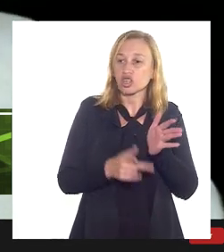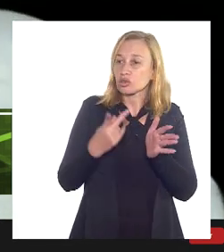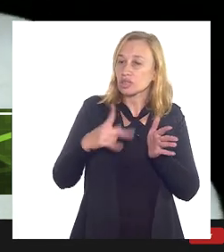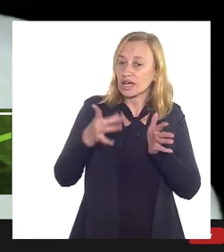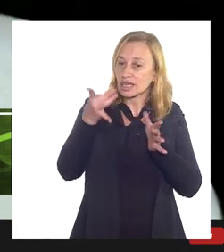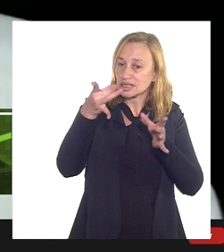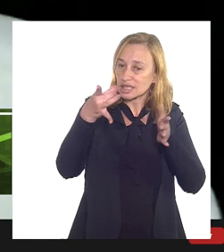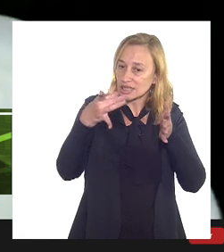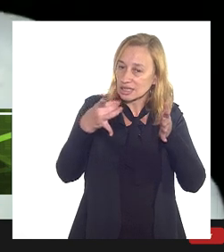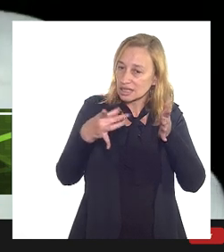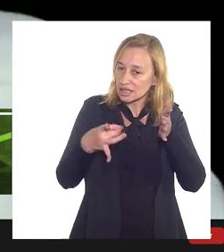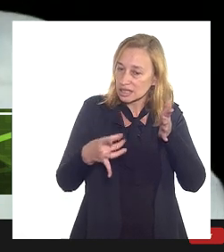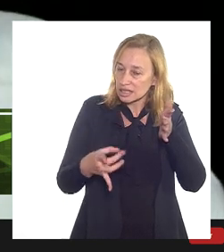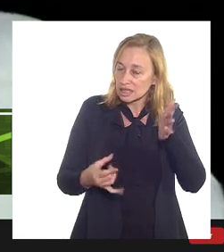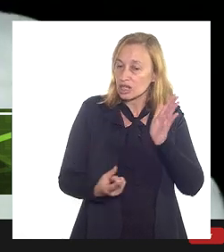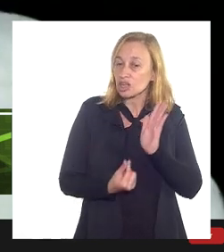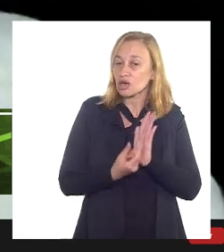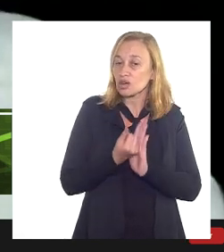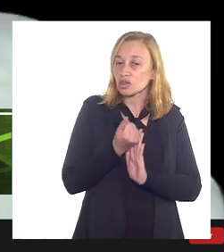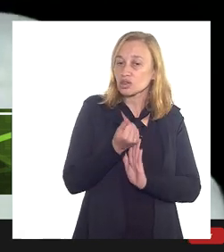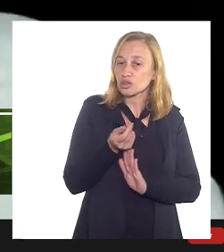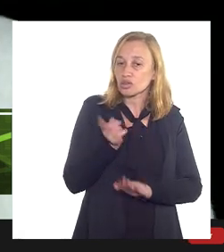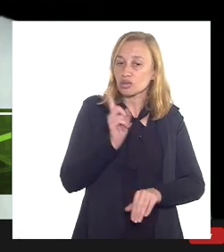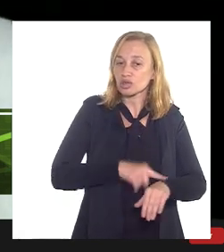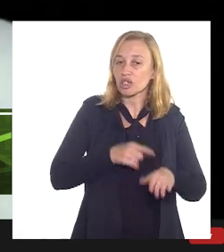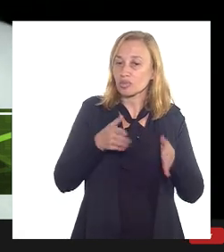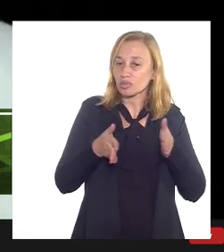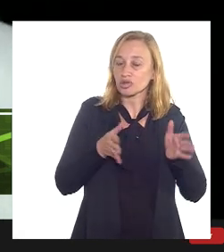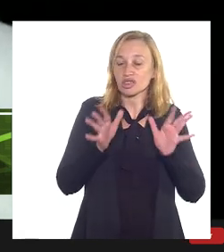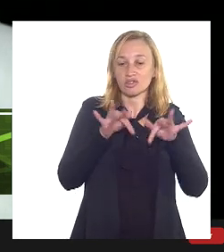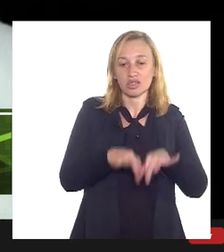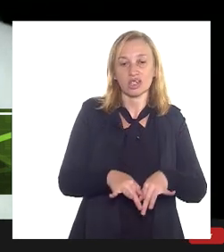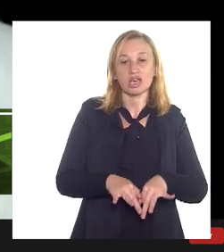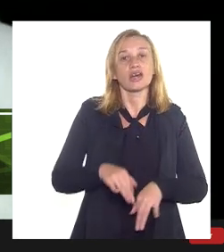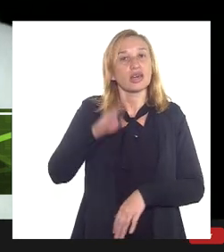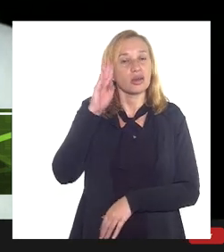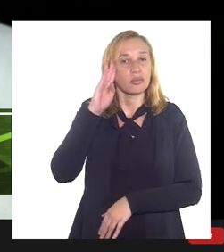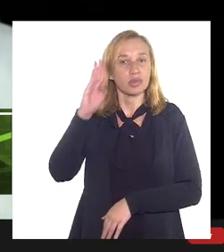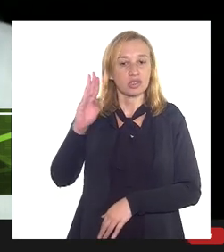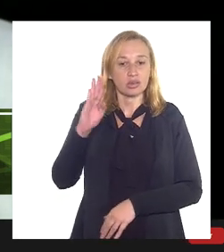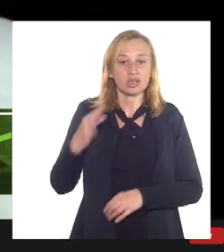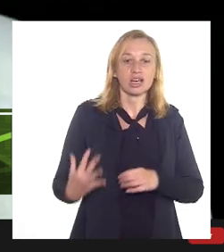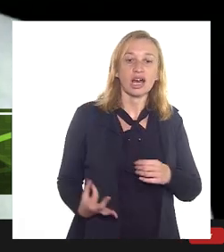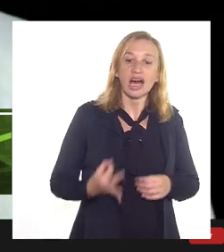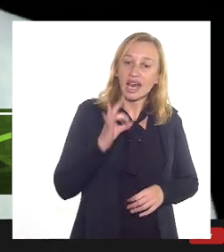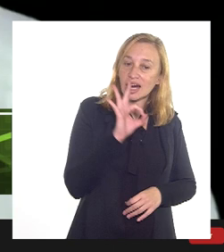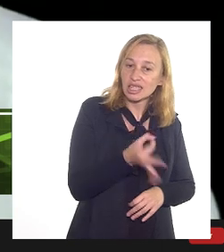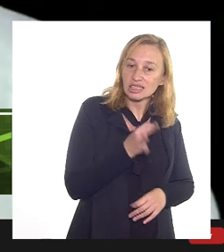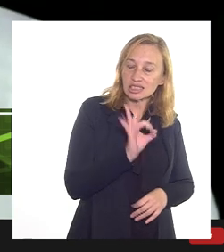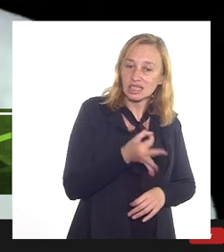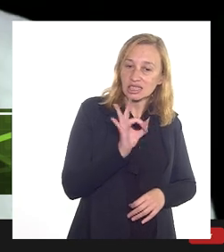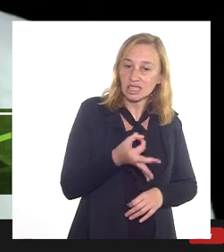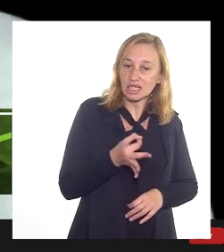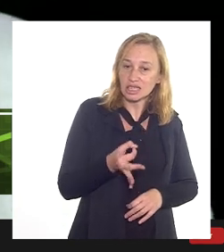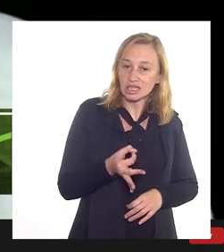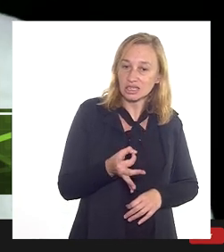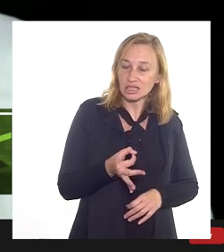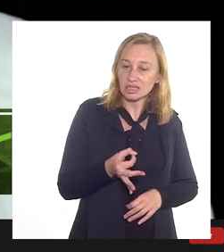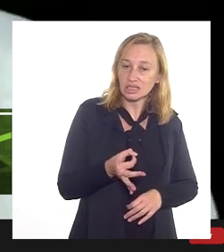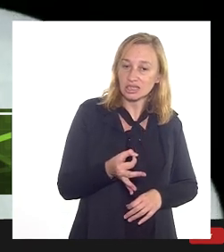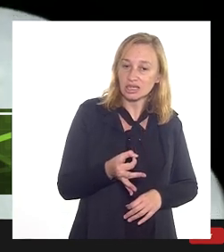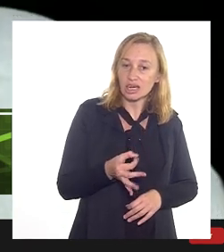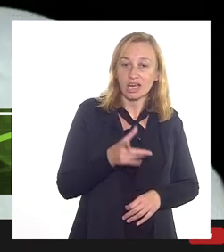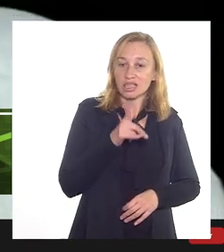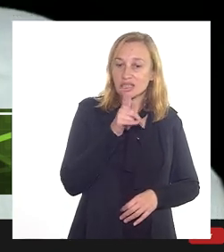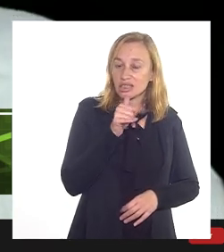detalhado, orçamento e prazo de conclusão. E, principalmente, a garantia que o abastecimento humano da cidade do Rio de